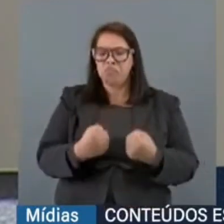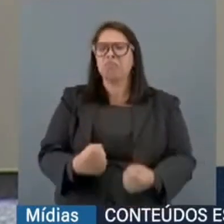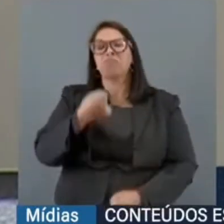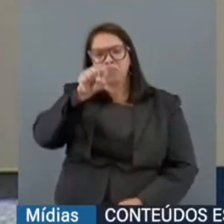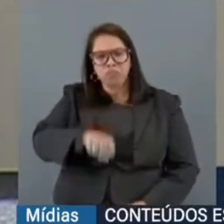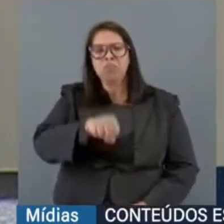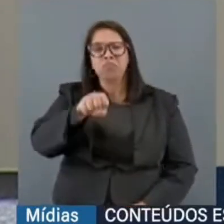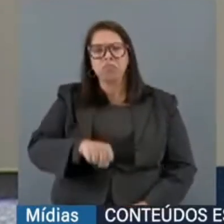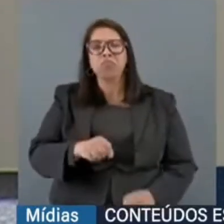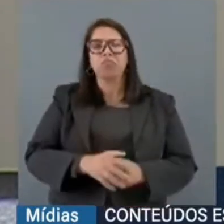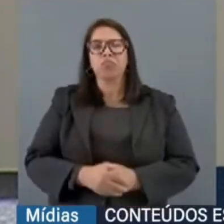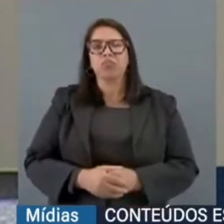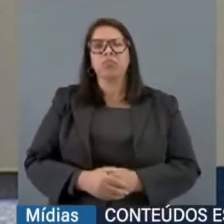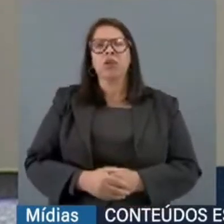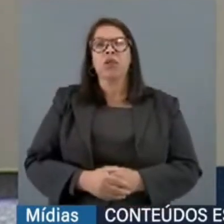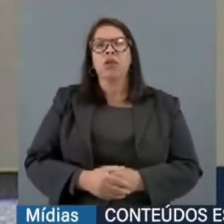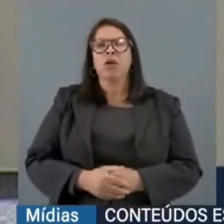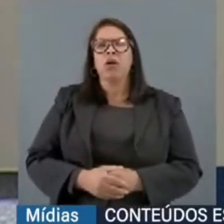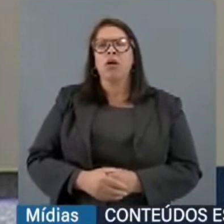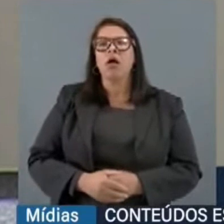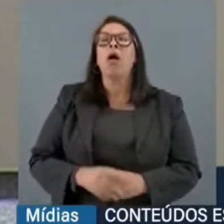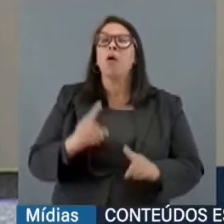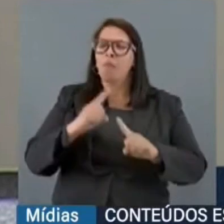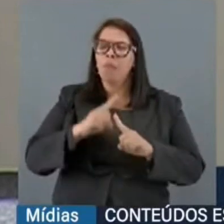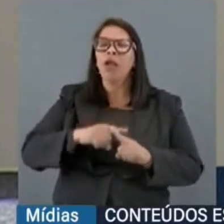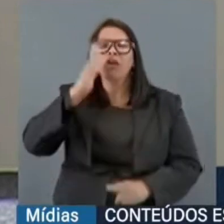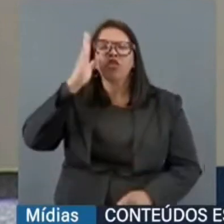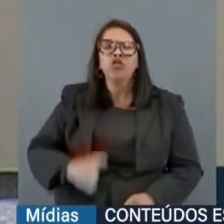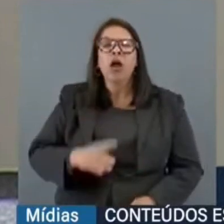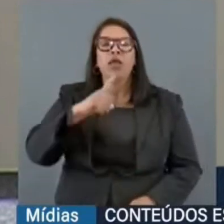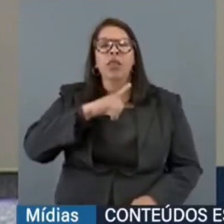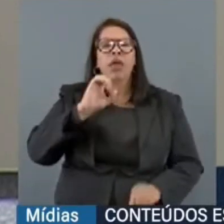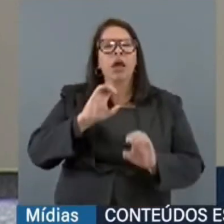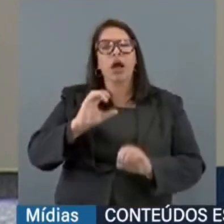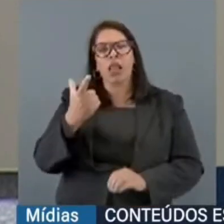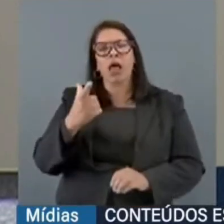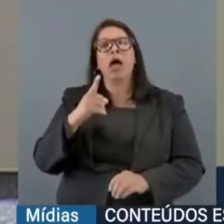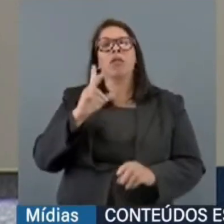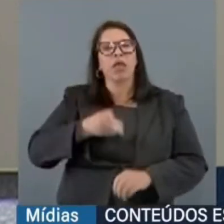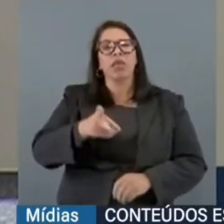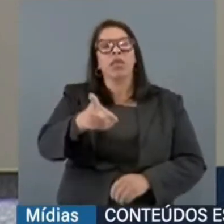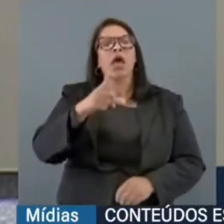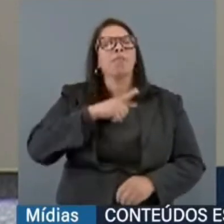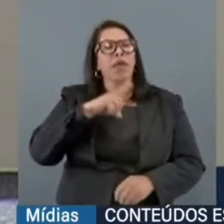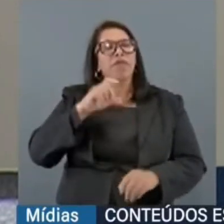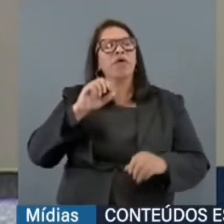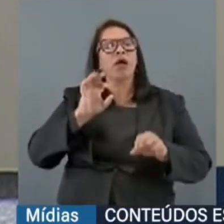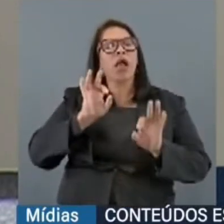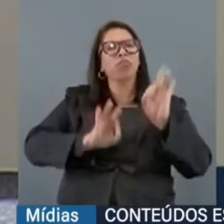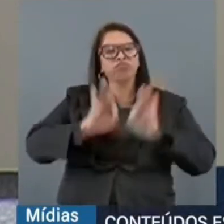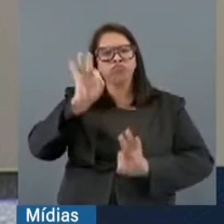uma situação consolidada e que, claro, deve sempre ser aprimorada.